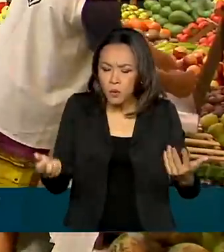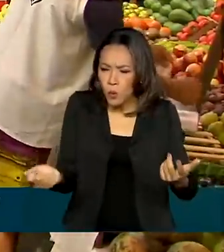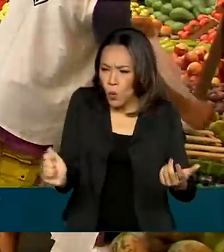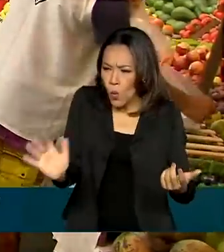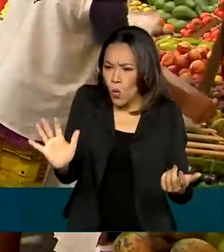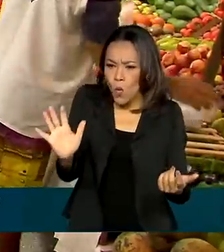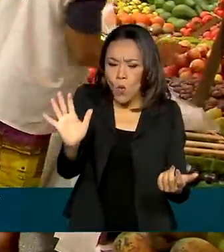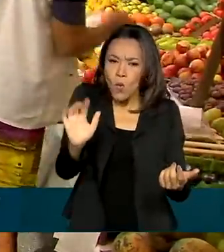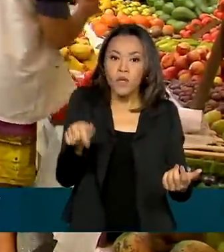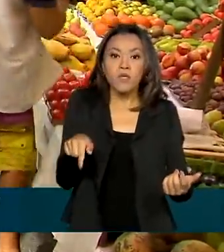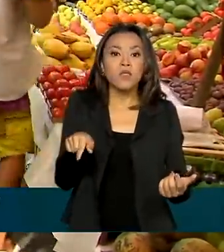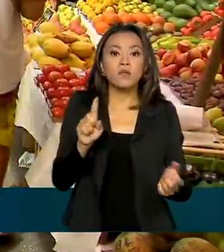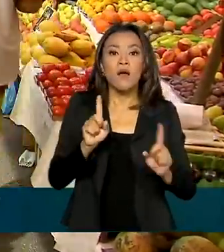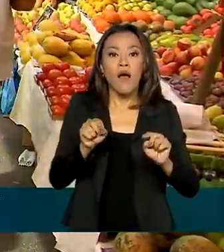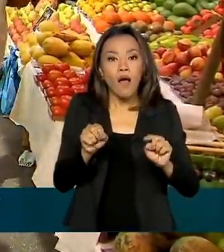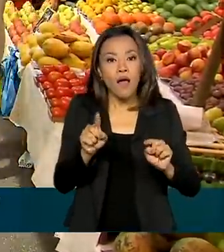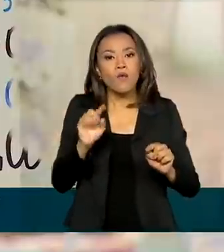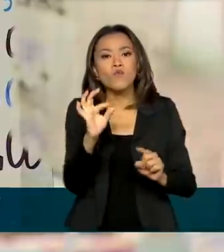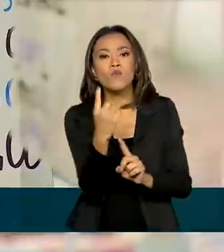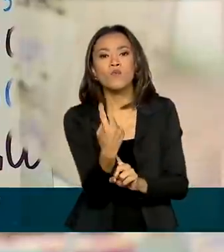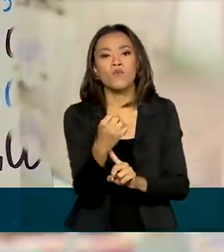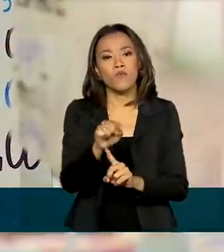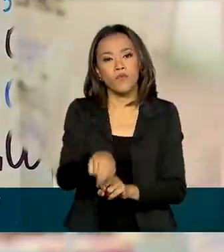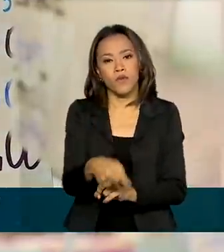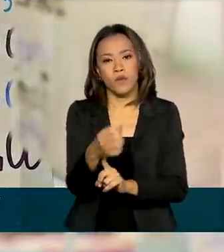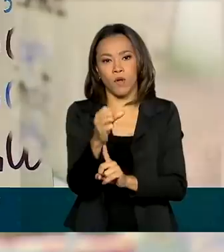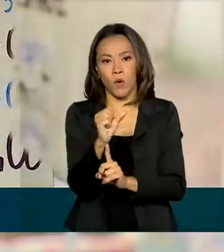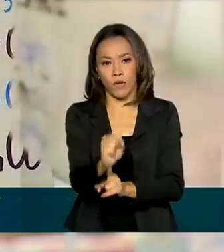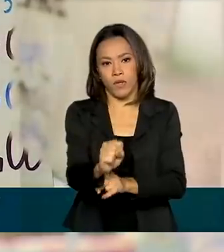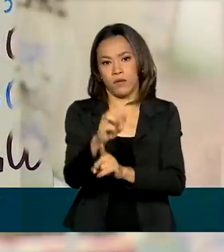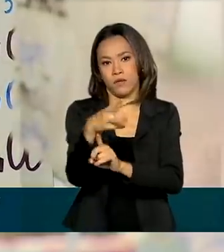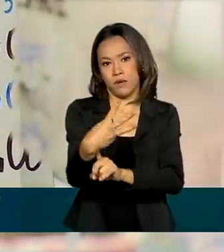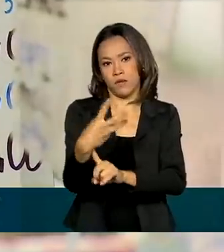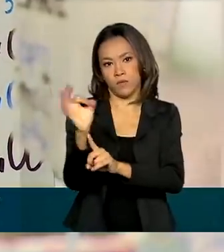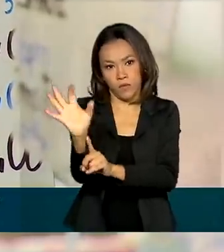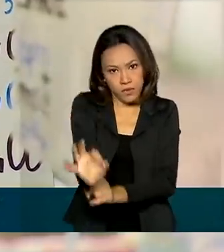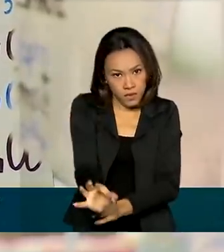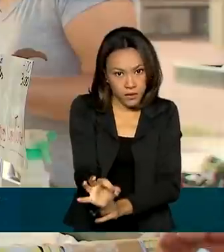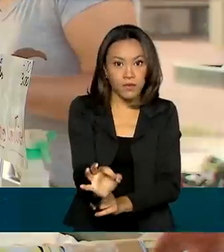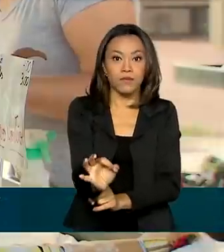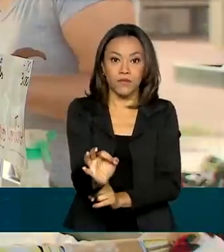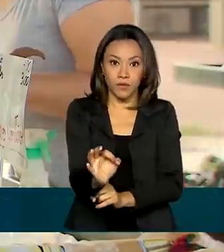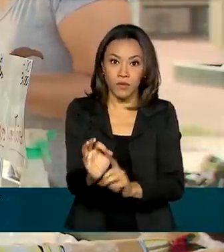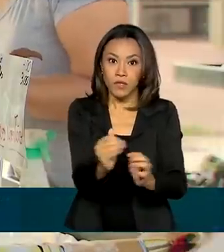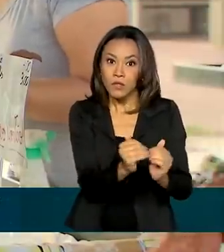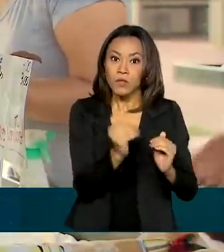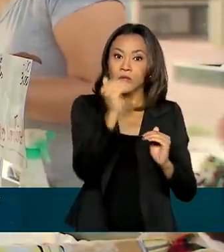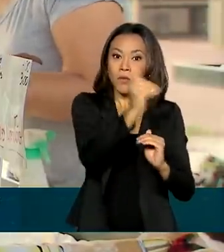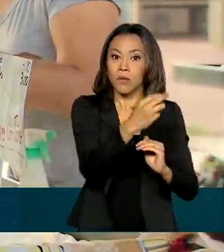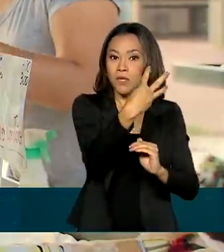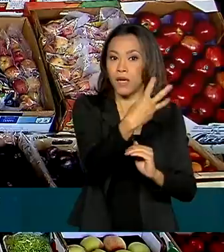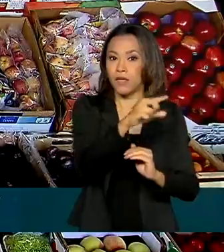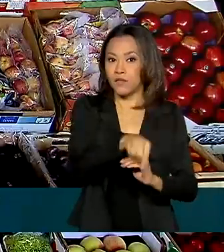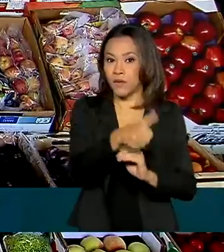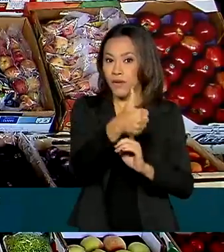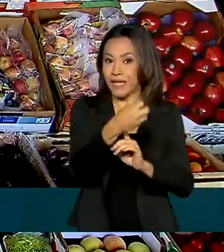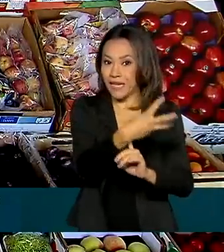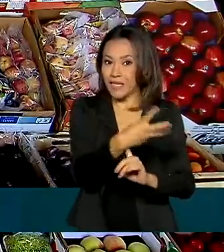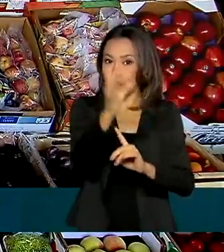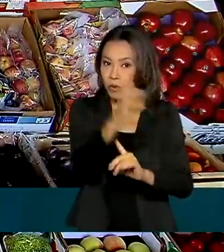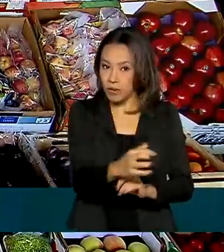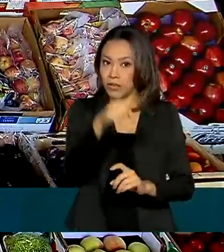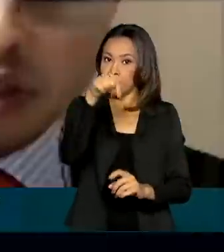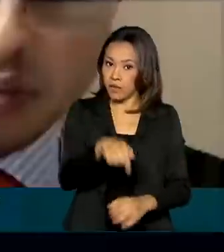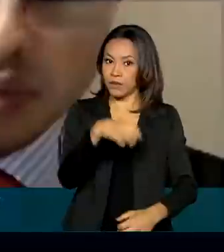responde pelo salto de 1,83% para 3,13% previsto